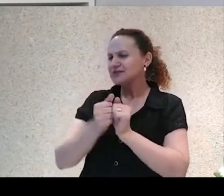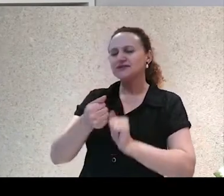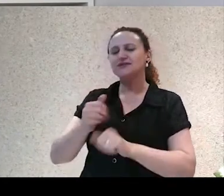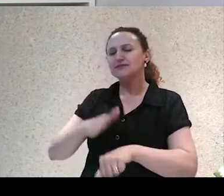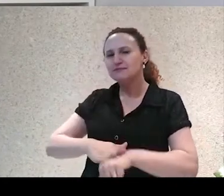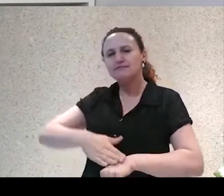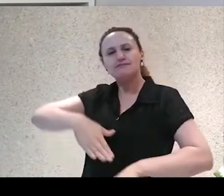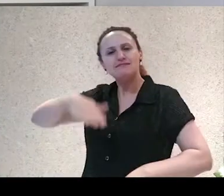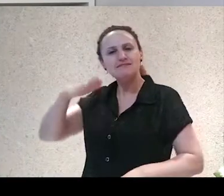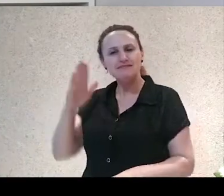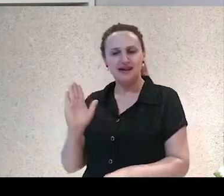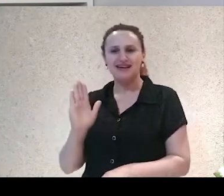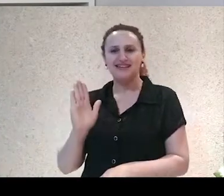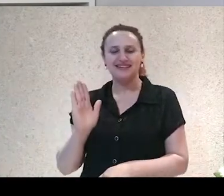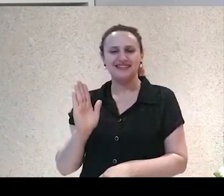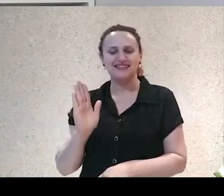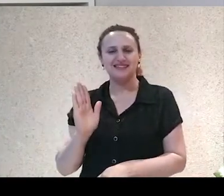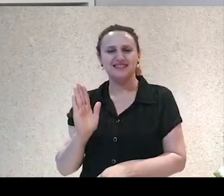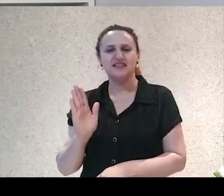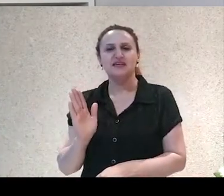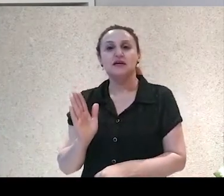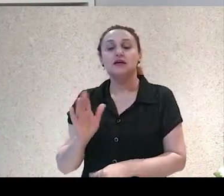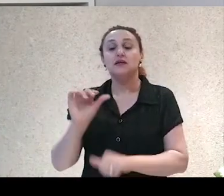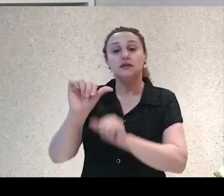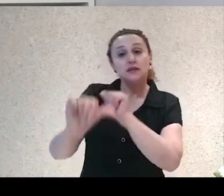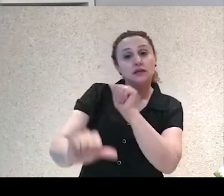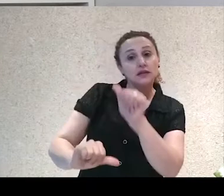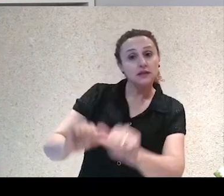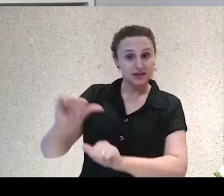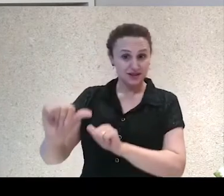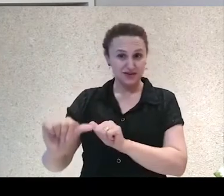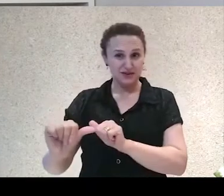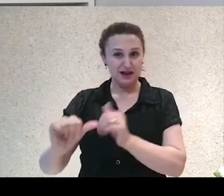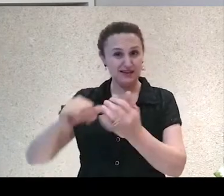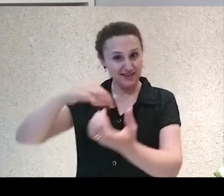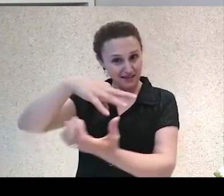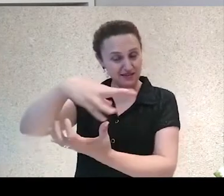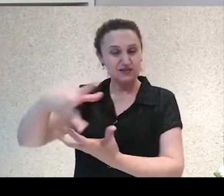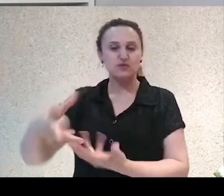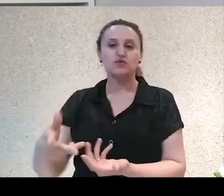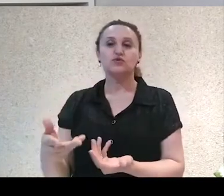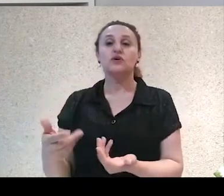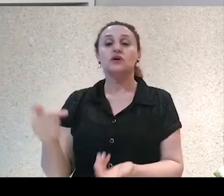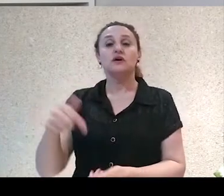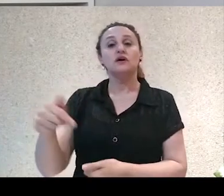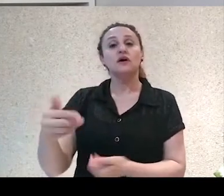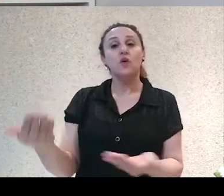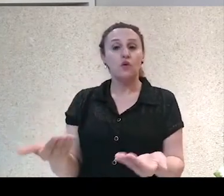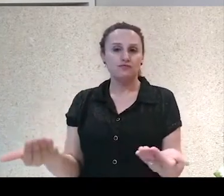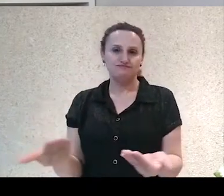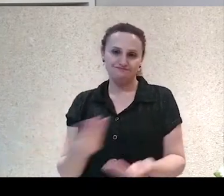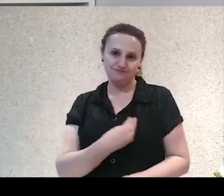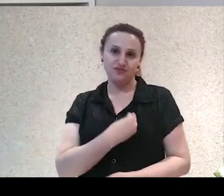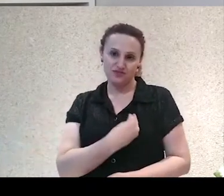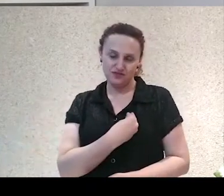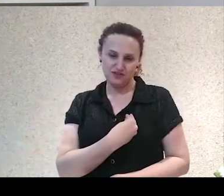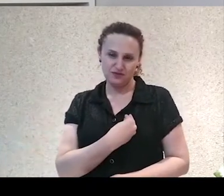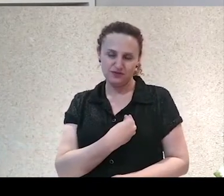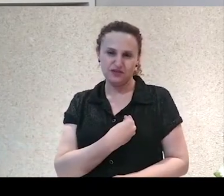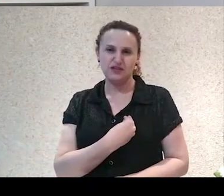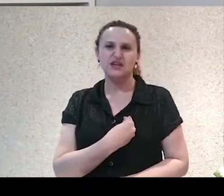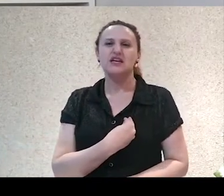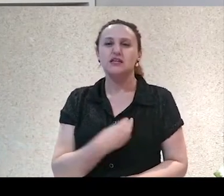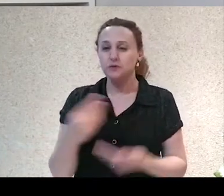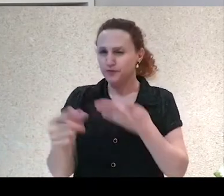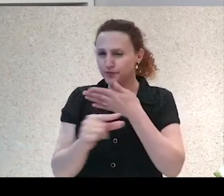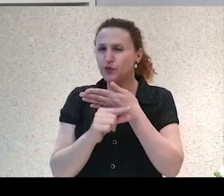mais complexos e transformar o mundo, nesse mundo em que nós vivemos hoje. Então, o Yuval Noah